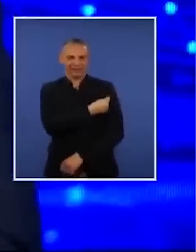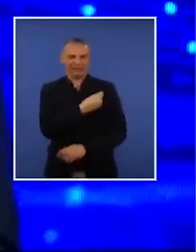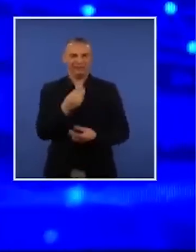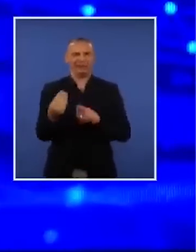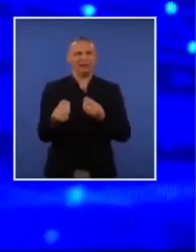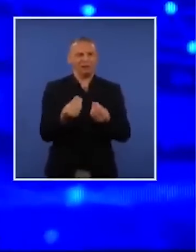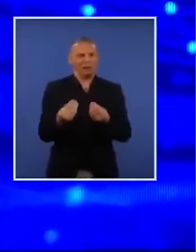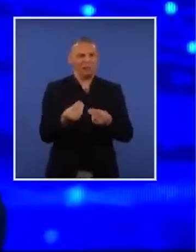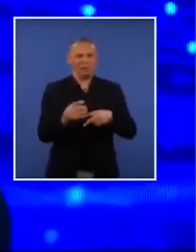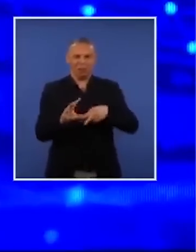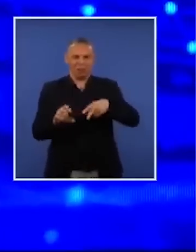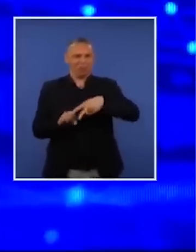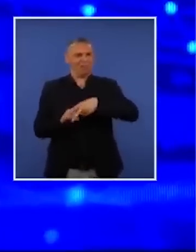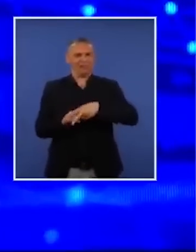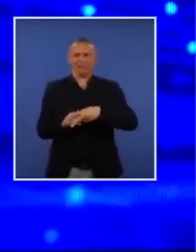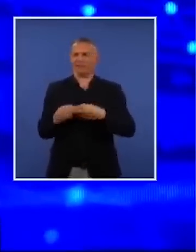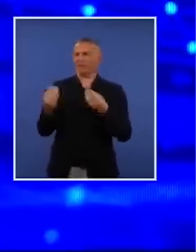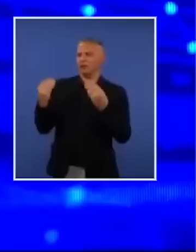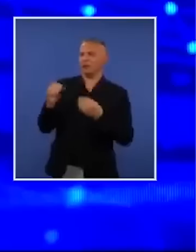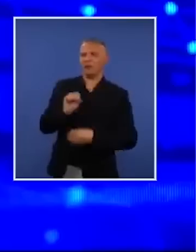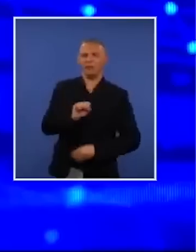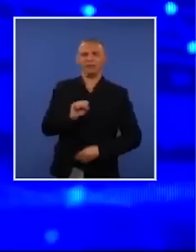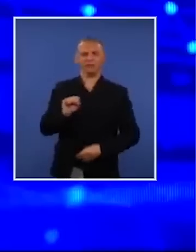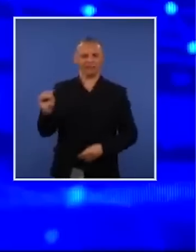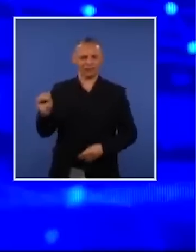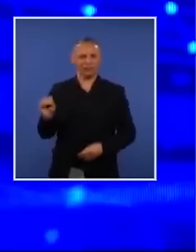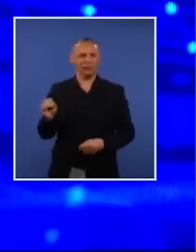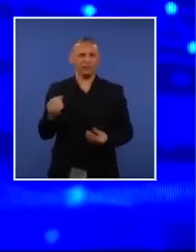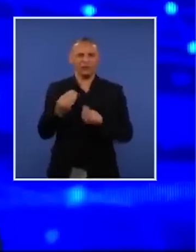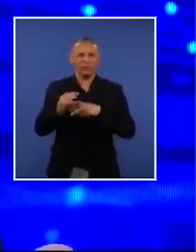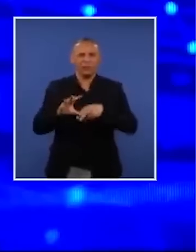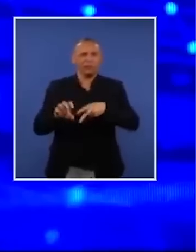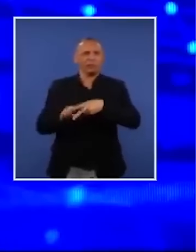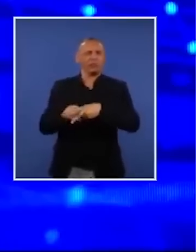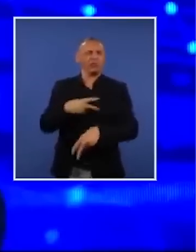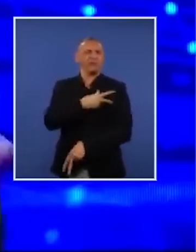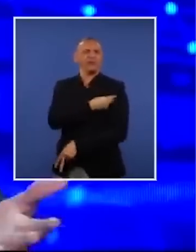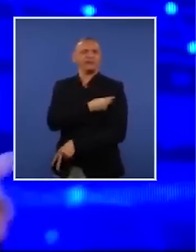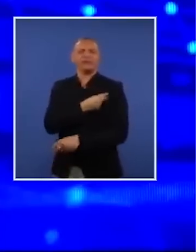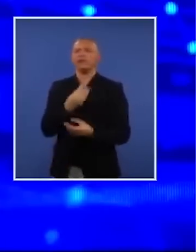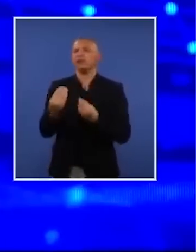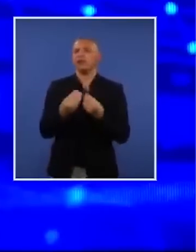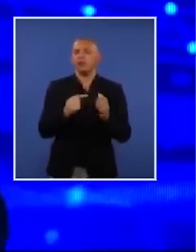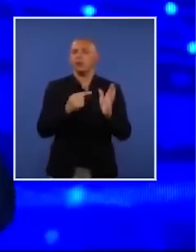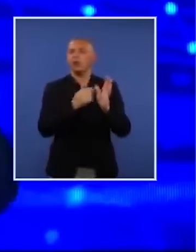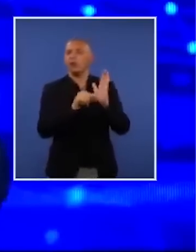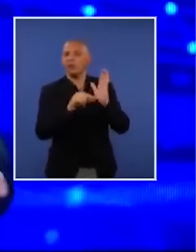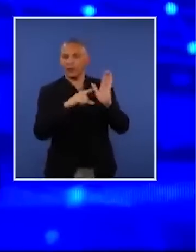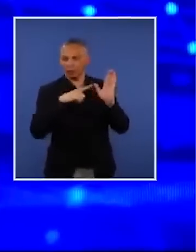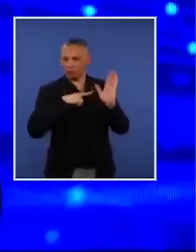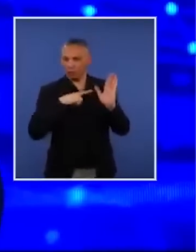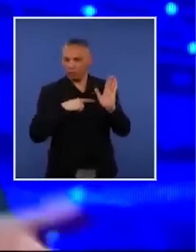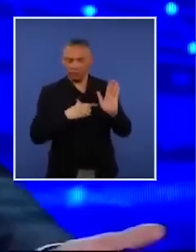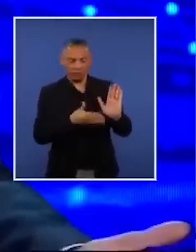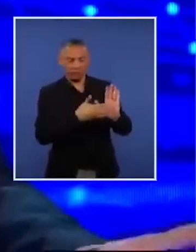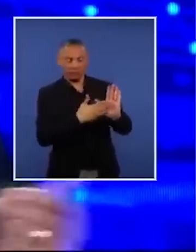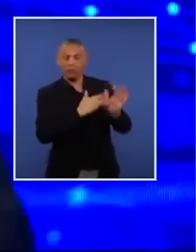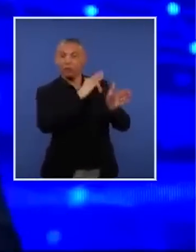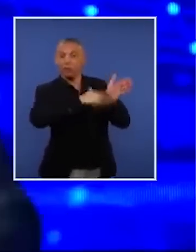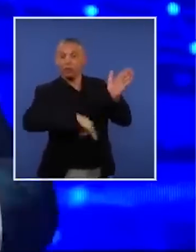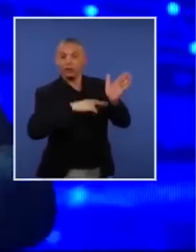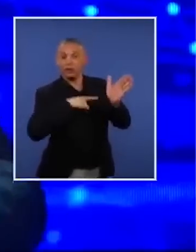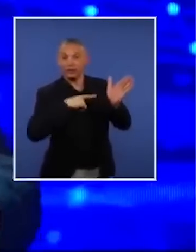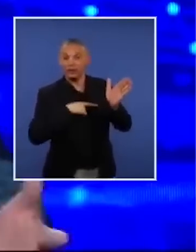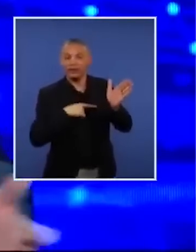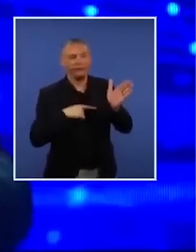de brincadeira, nobre senadora. Tentou corromper, cadê a corrupção? Cadê o contrato assinado? Cadê a nota? Não tem